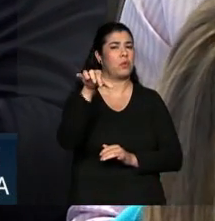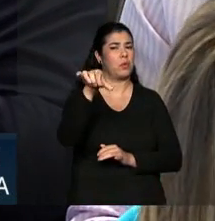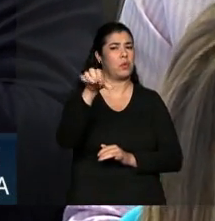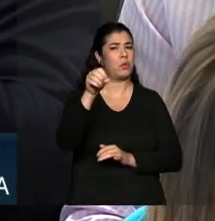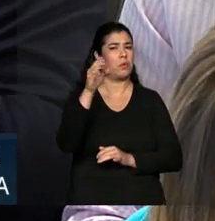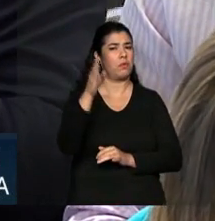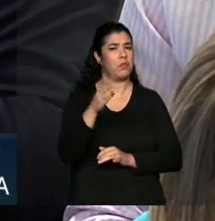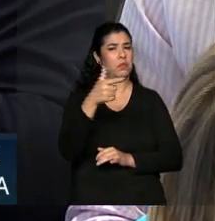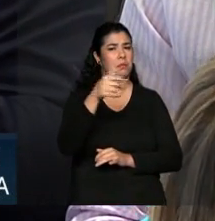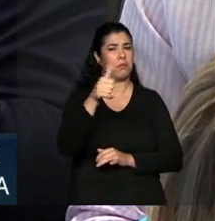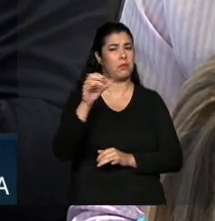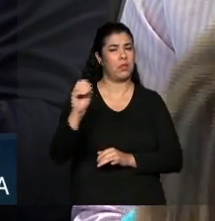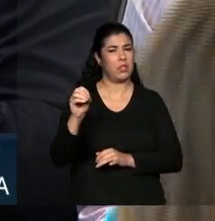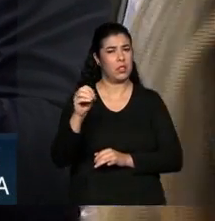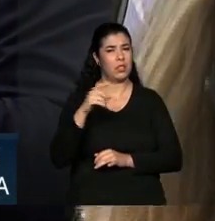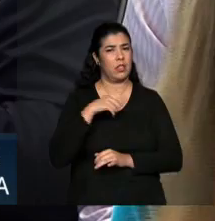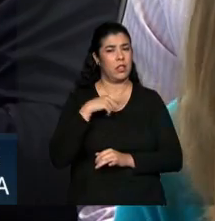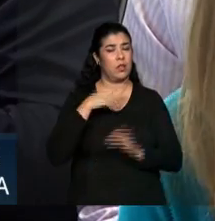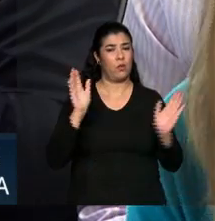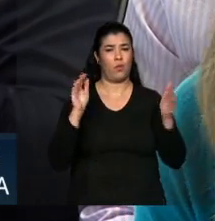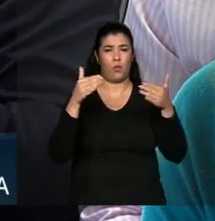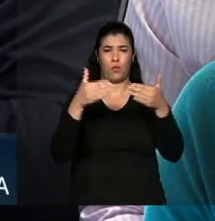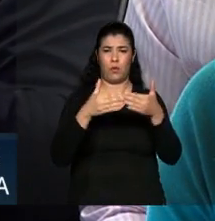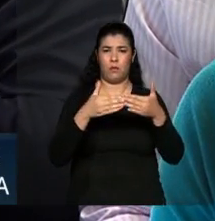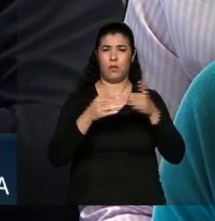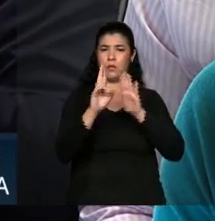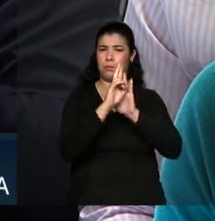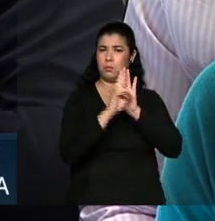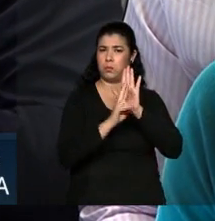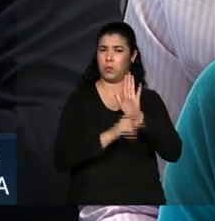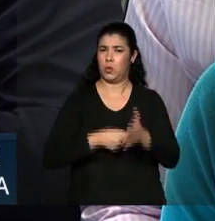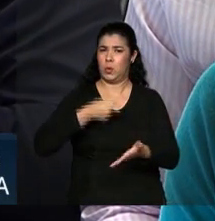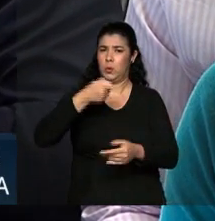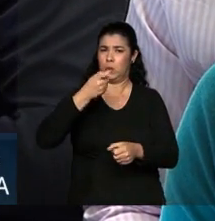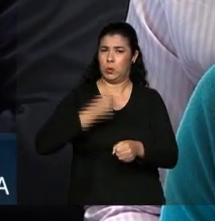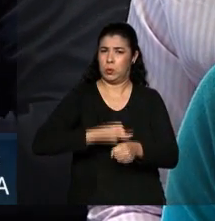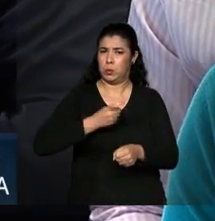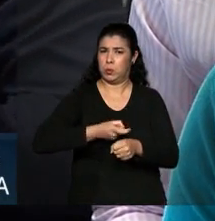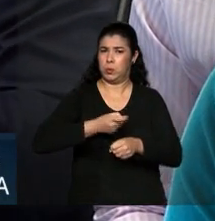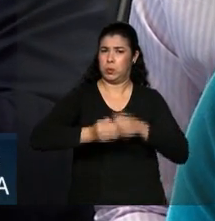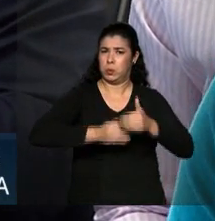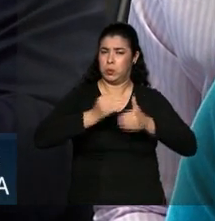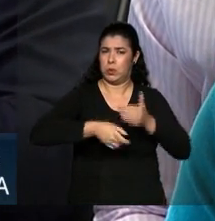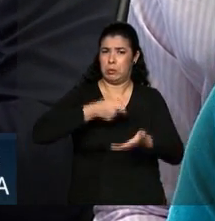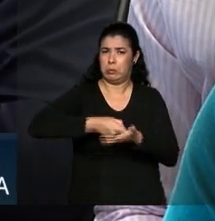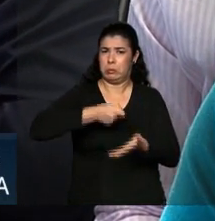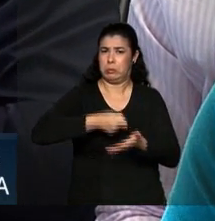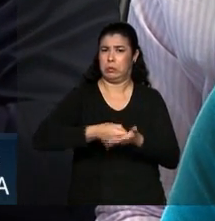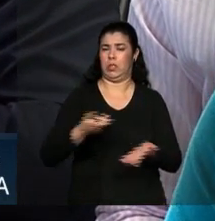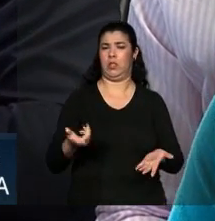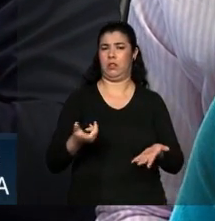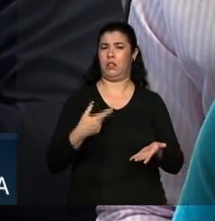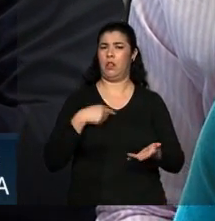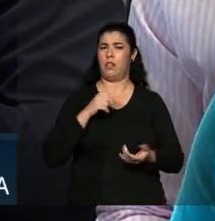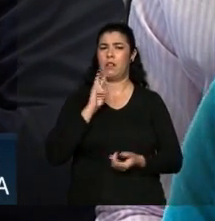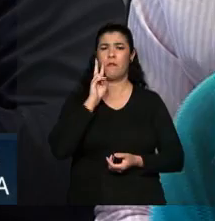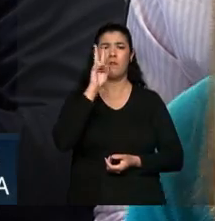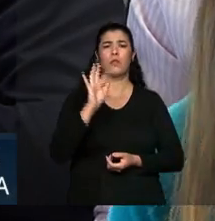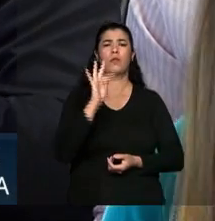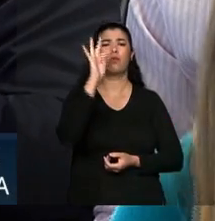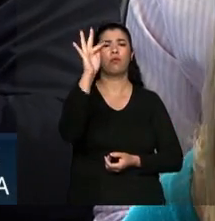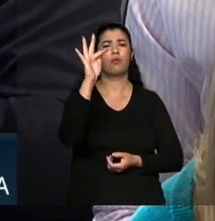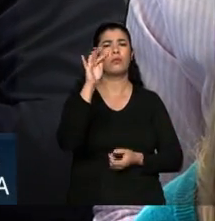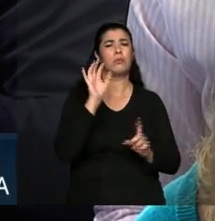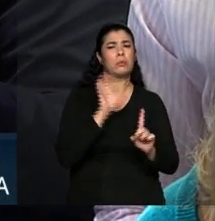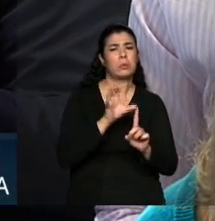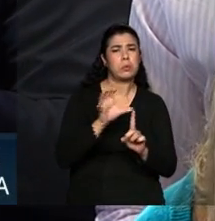vocês estão defendendo uma regra móvel nesse fórum. Quer dizer, vocês querem que isso endureça ainda mais no futuro. Isso não vai prejudicar, não, a aprovação no Congresso.